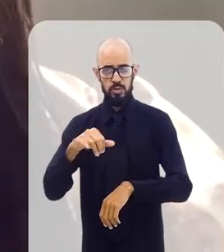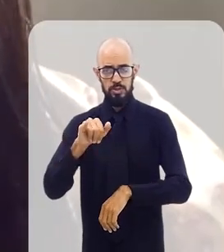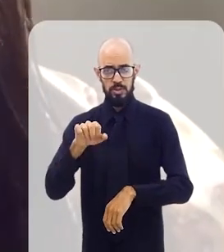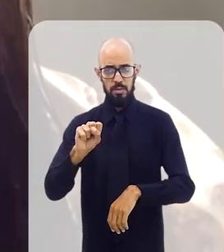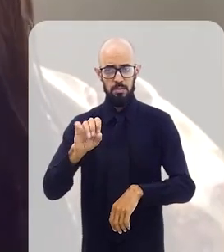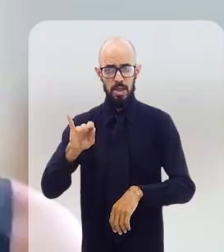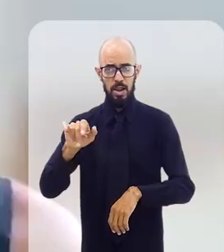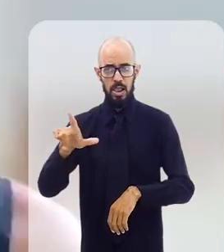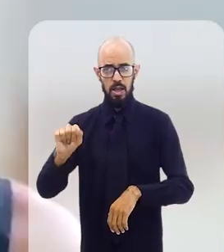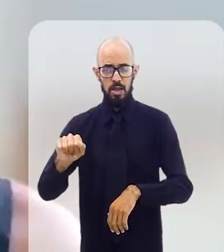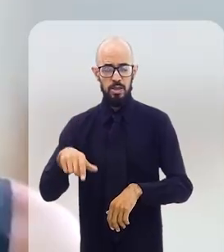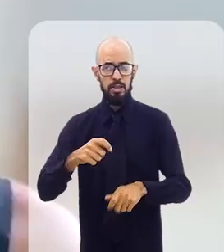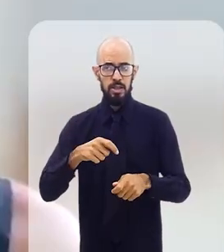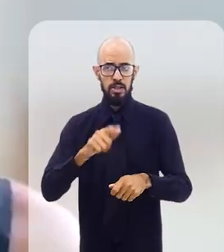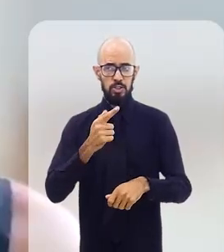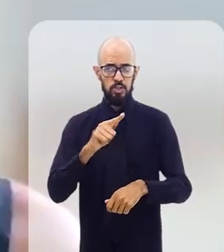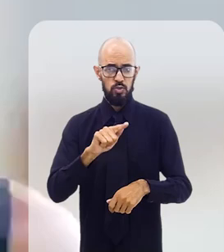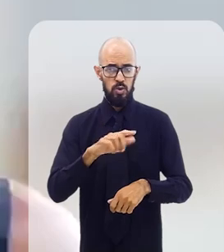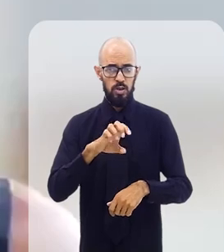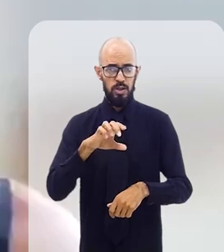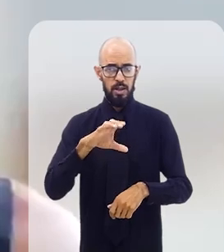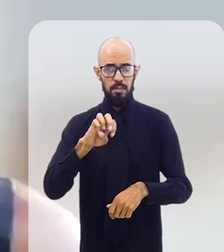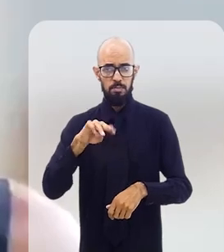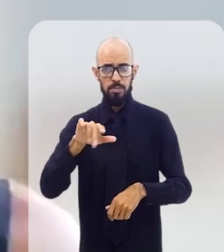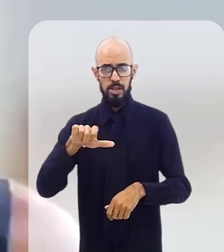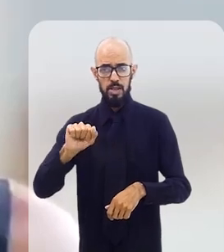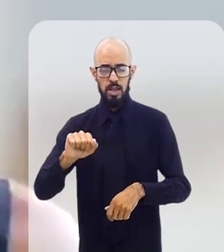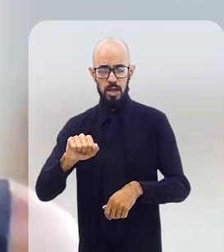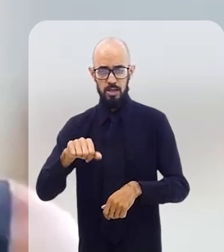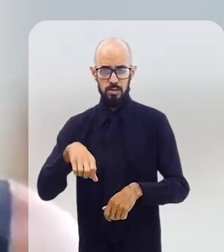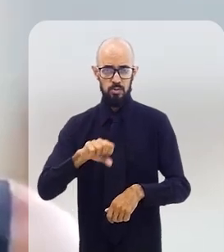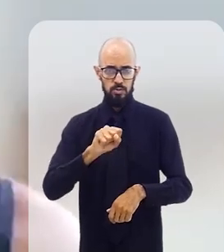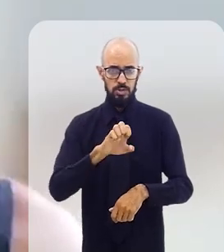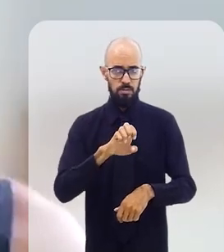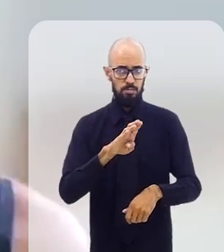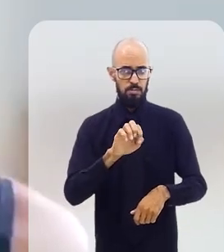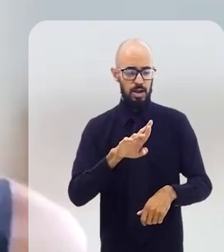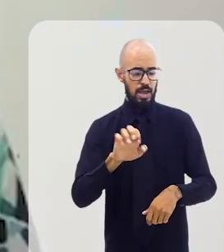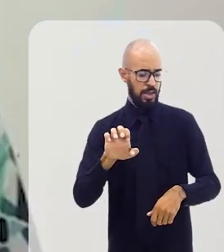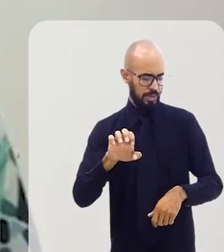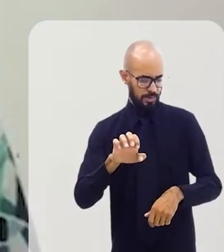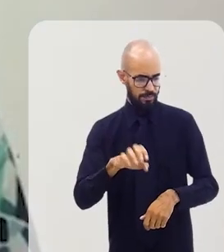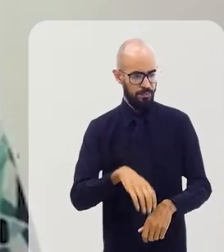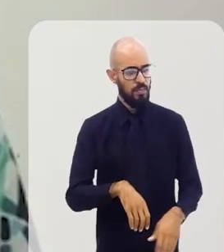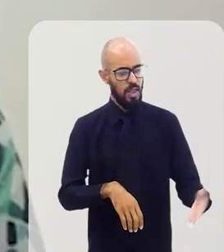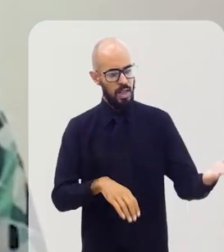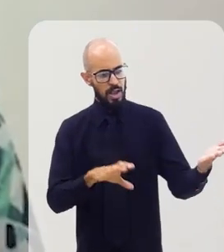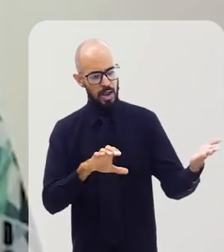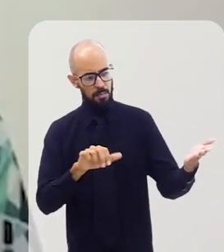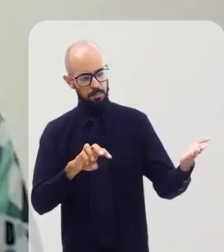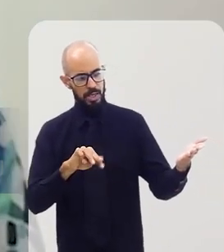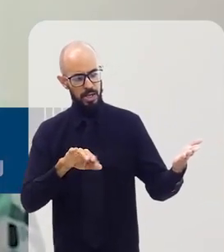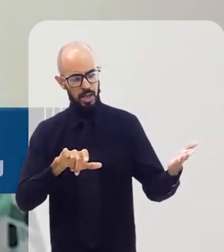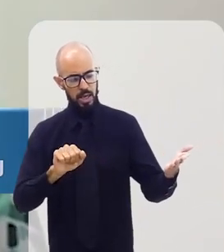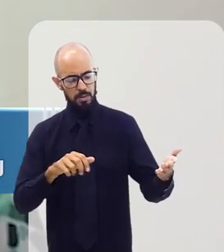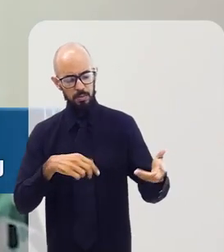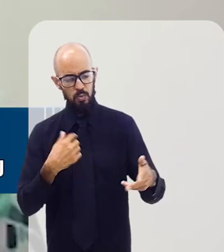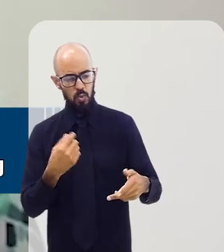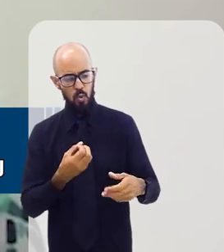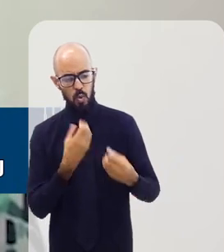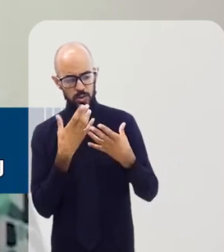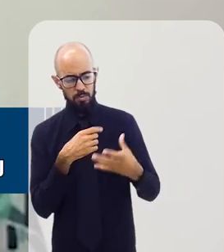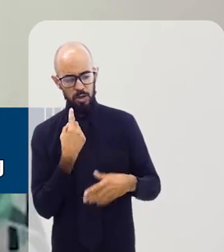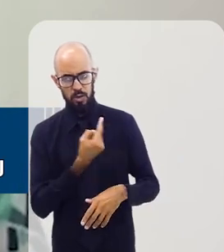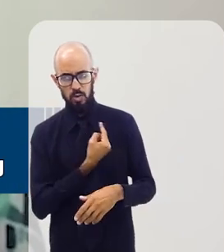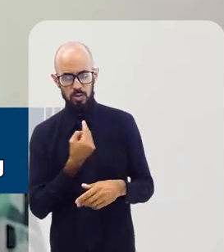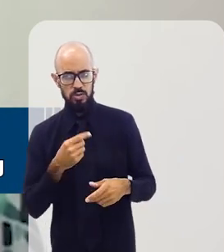Lúlio, e a gestora de moda do Sebrae Rio, Camila Araújo. Camila, conta para a gente sobre o que você percebe